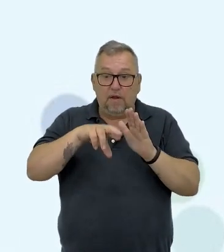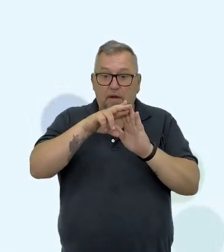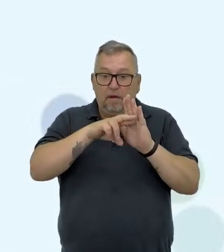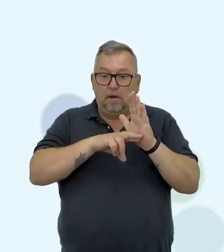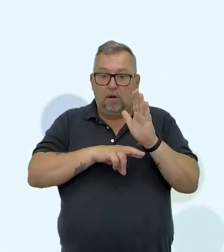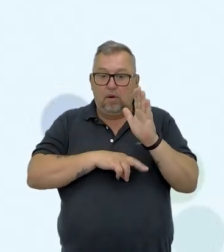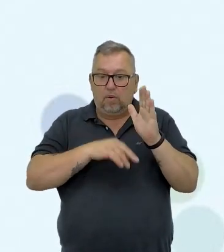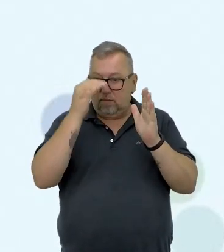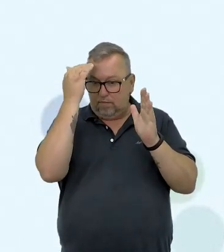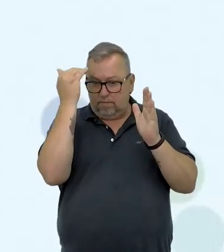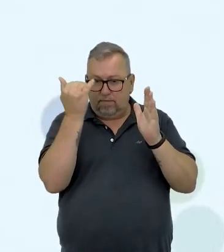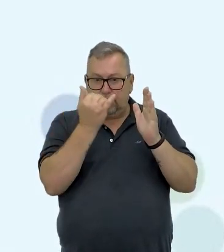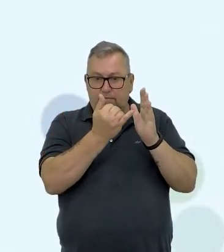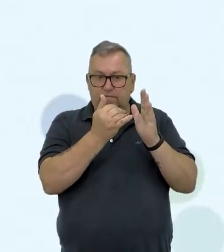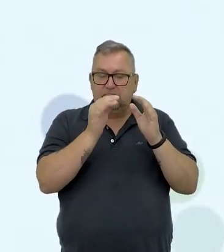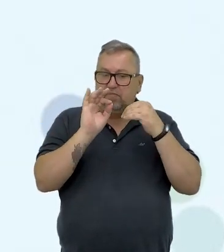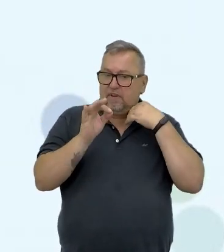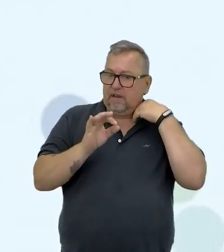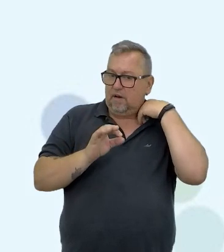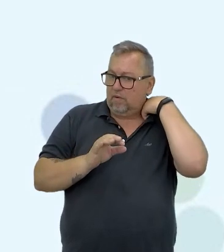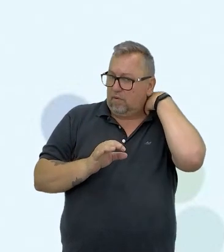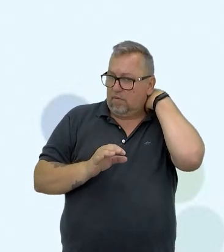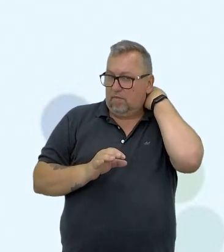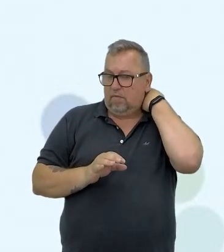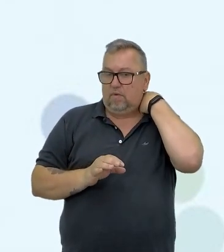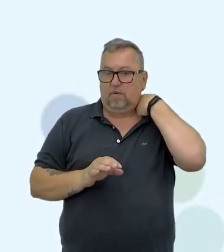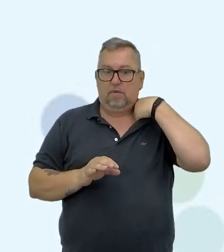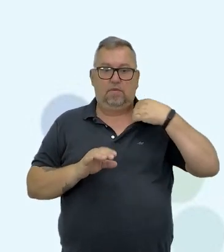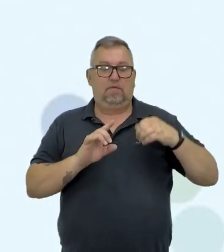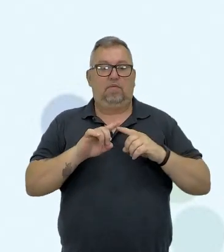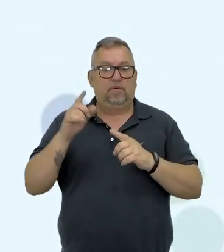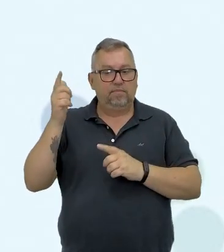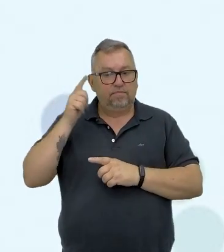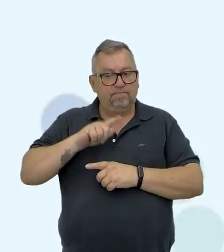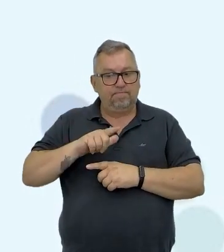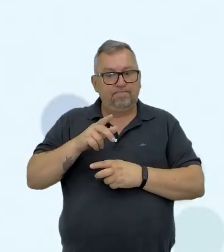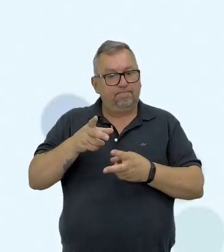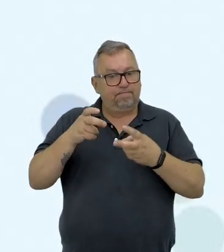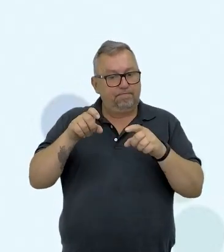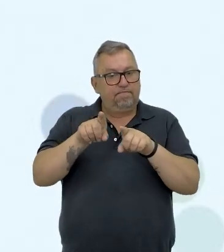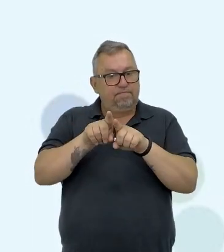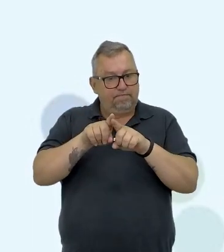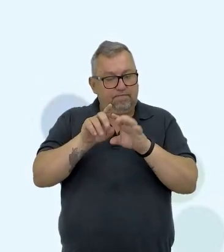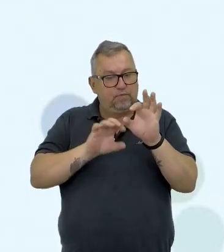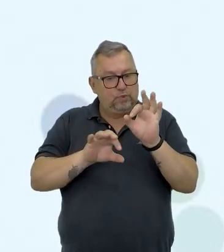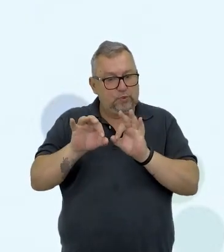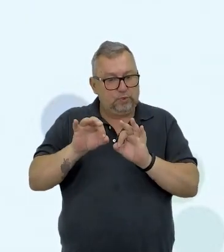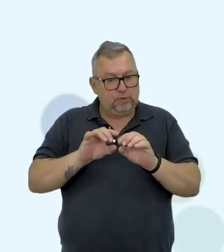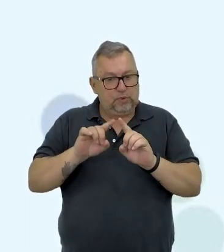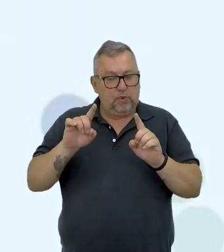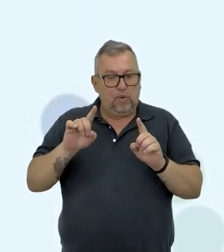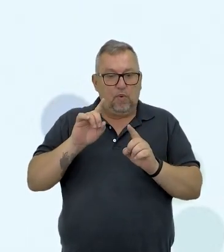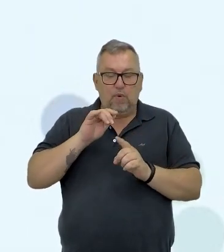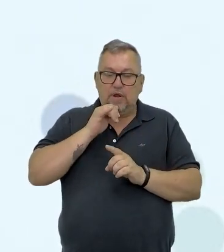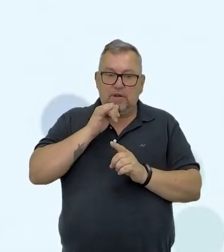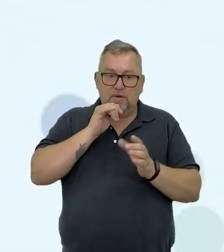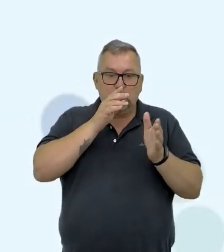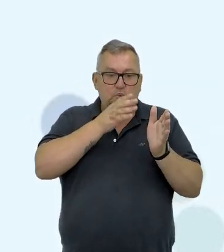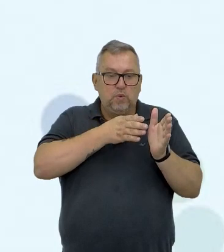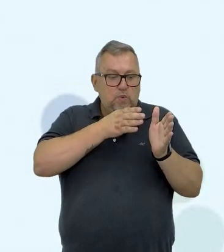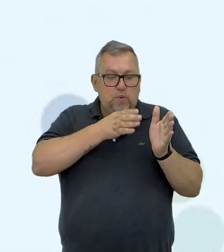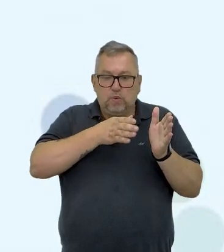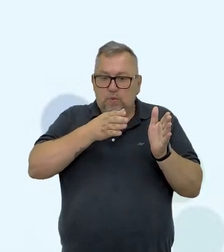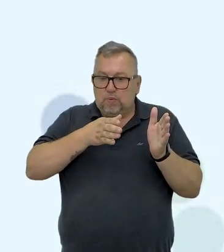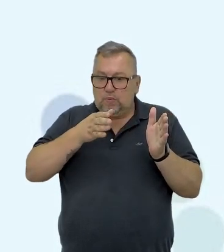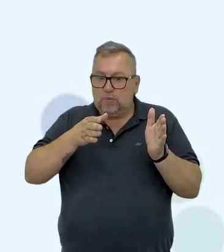seus colegas aí, o outro grupo, você consegue perceber que eles seguiram um roteiro? Ou eles improvisaram do começo ao fim